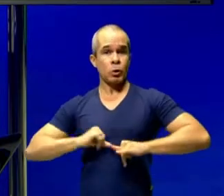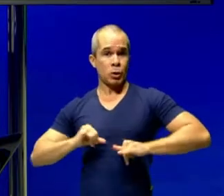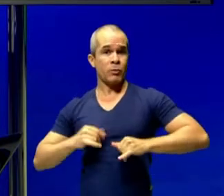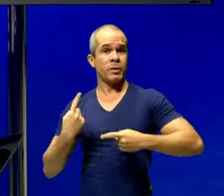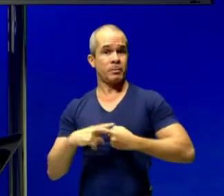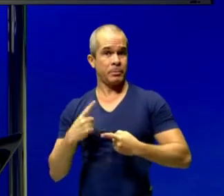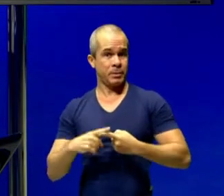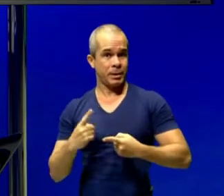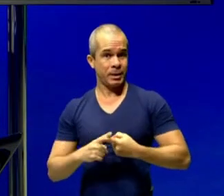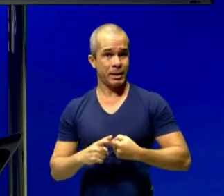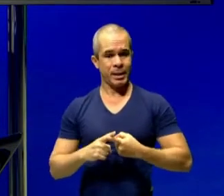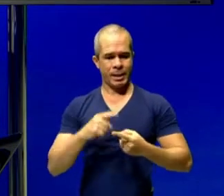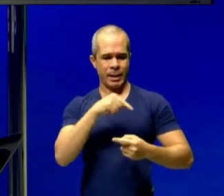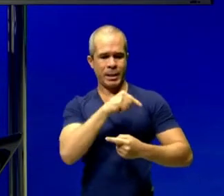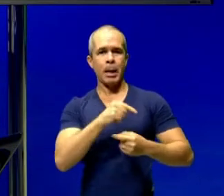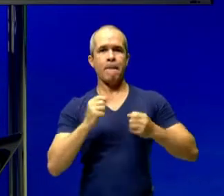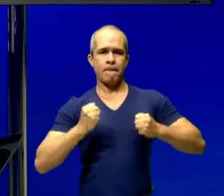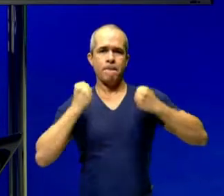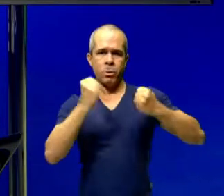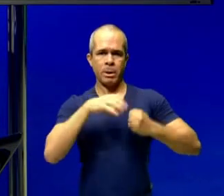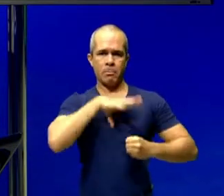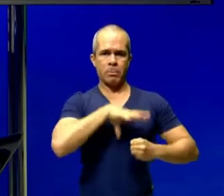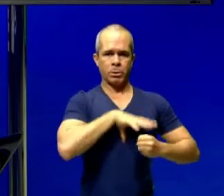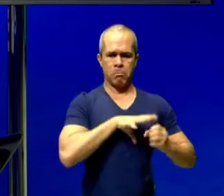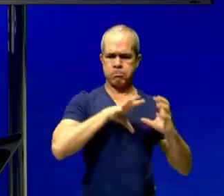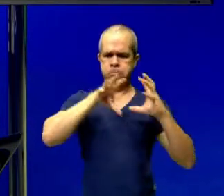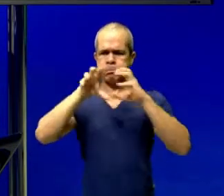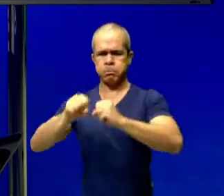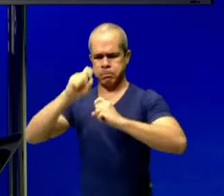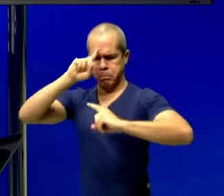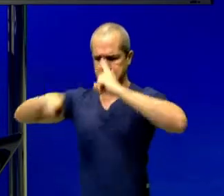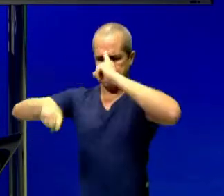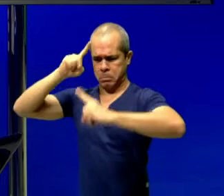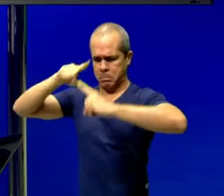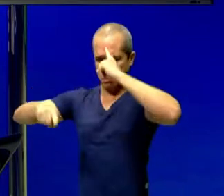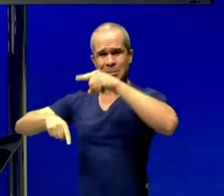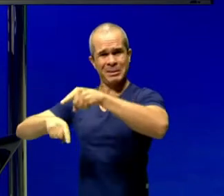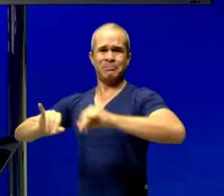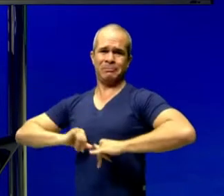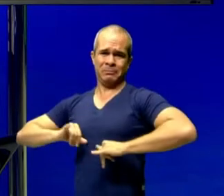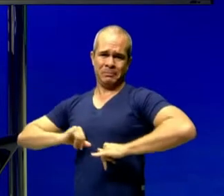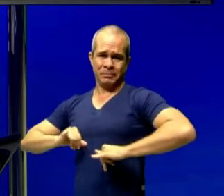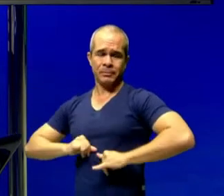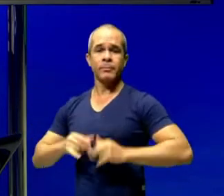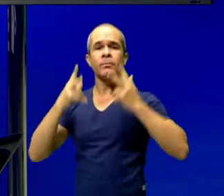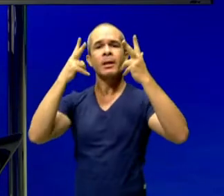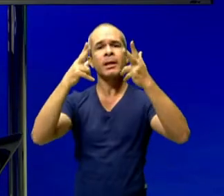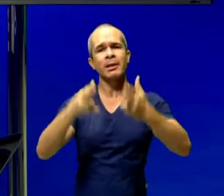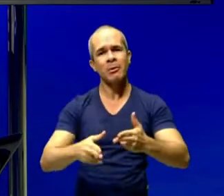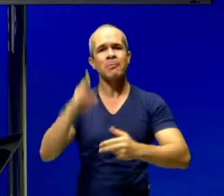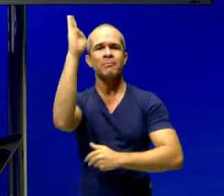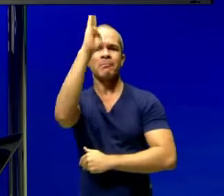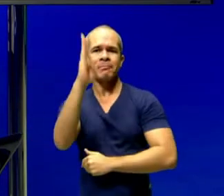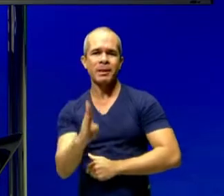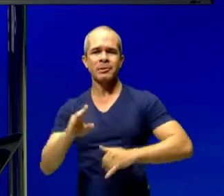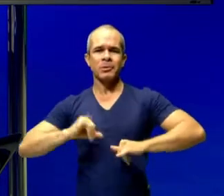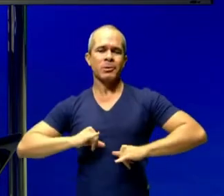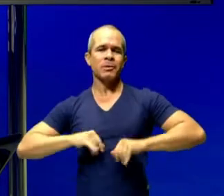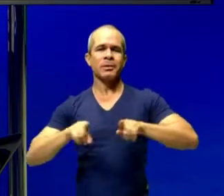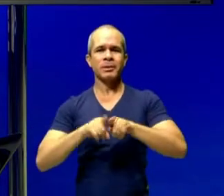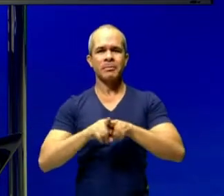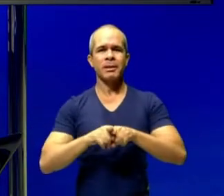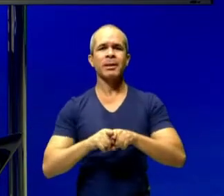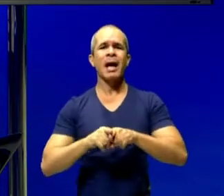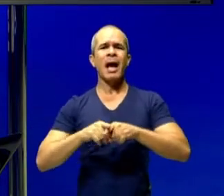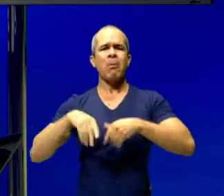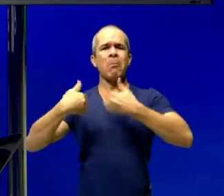O Brasil sofreu isso na pele durante 350 anos e gera marcas